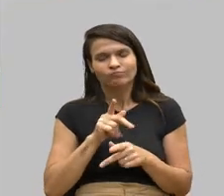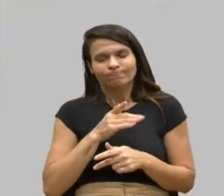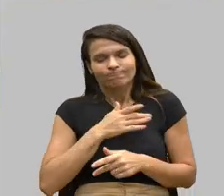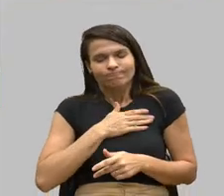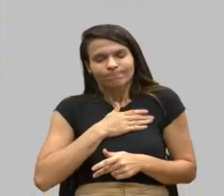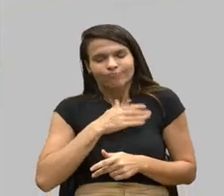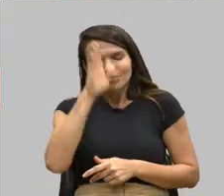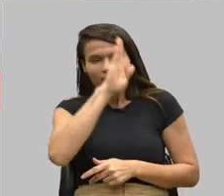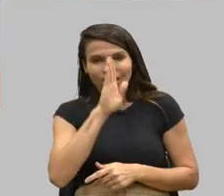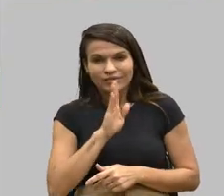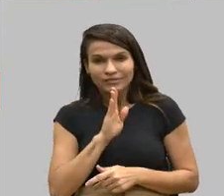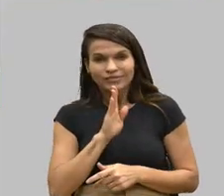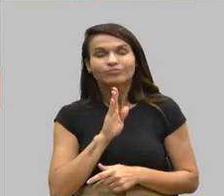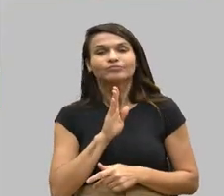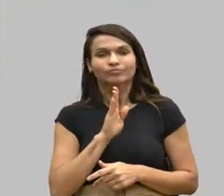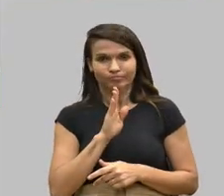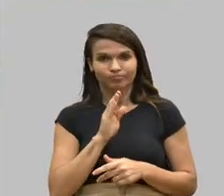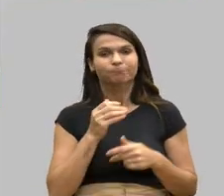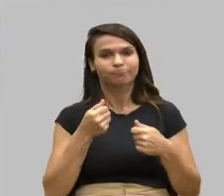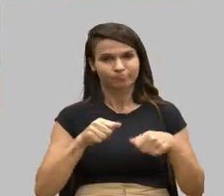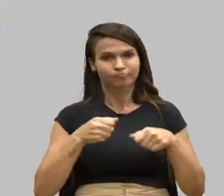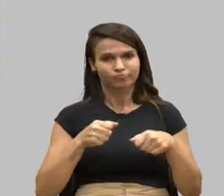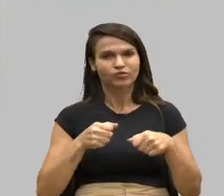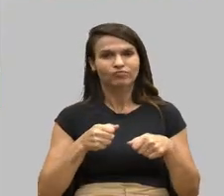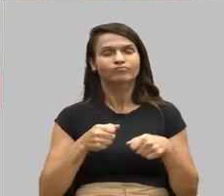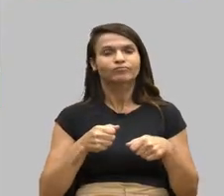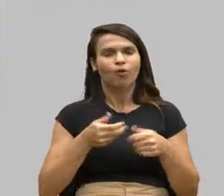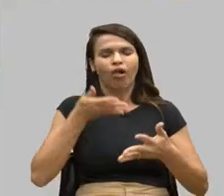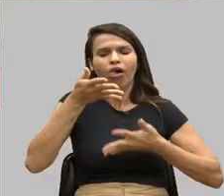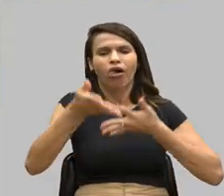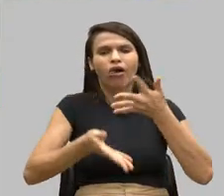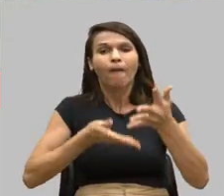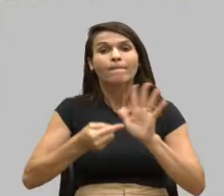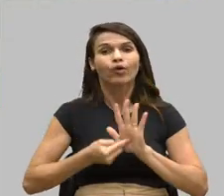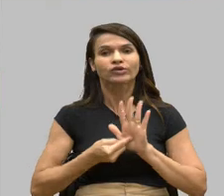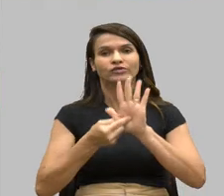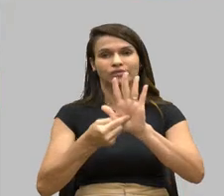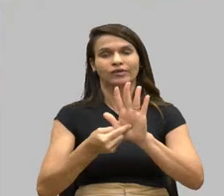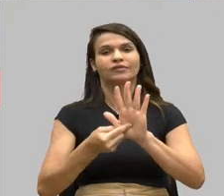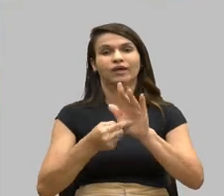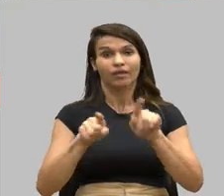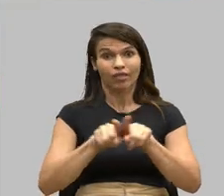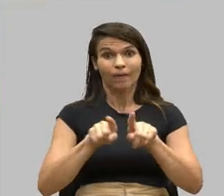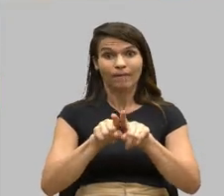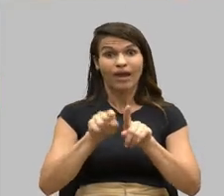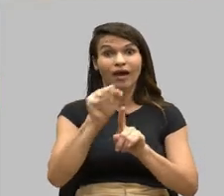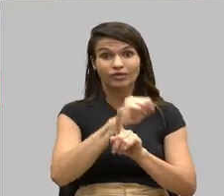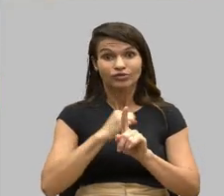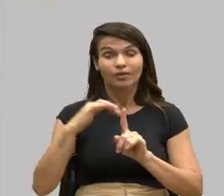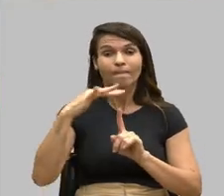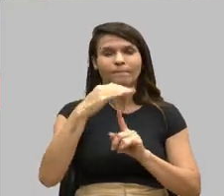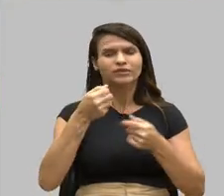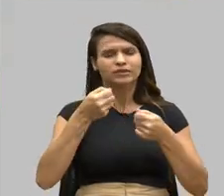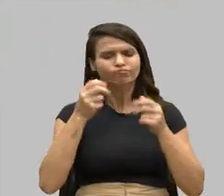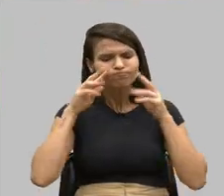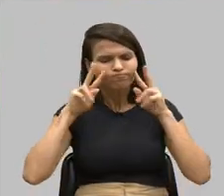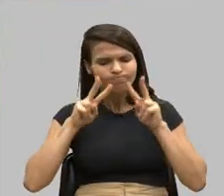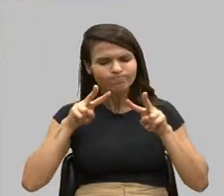temos. E temos que falar, temos que mostrar. A sociedade tem que ter esse olhar